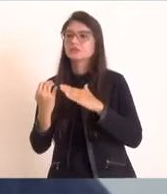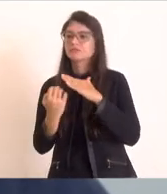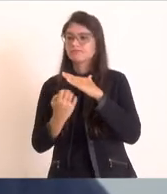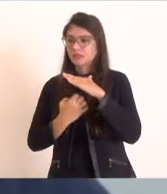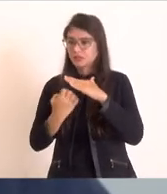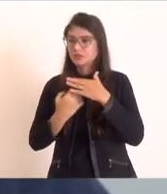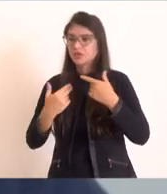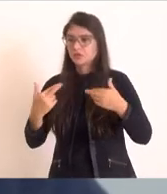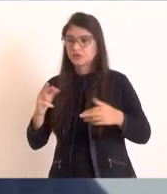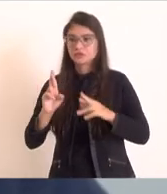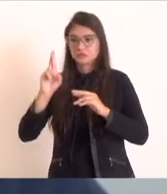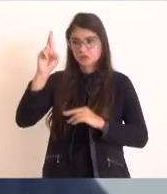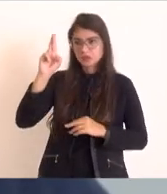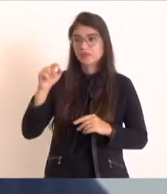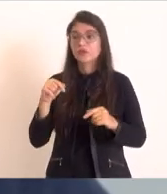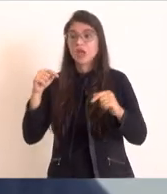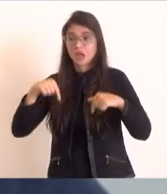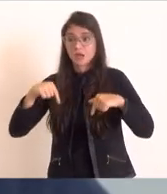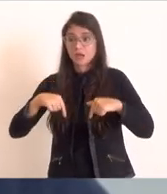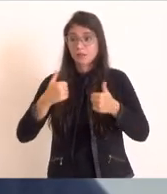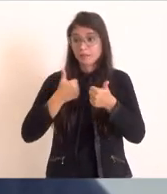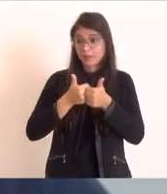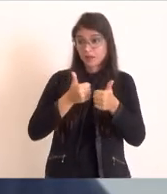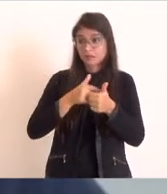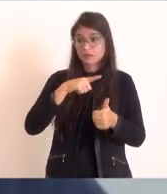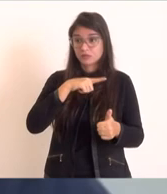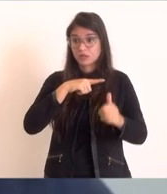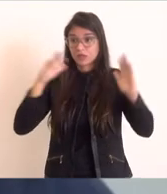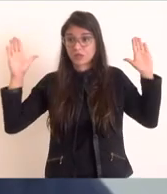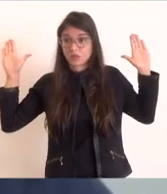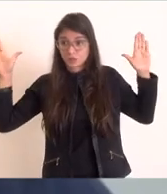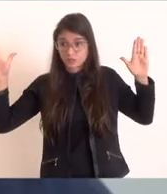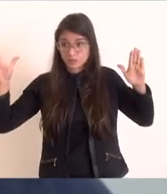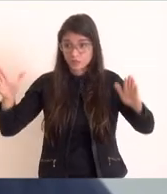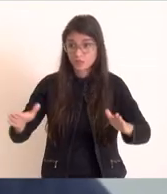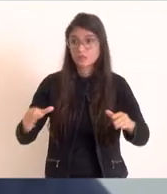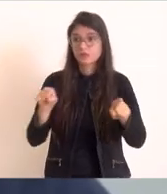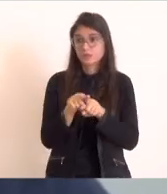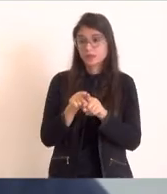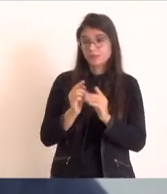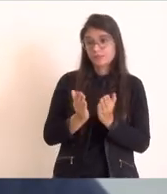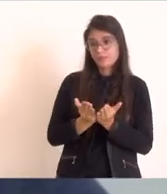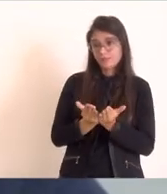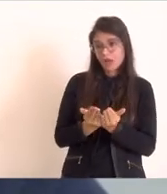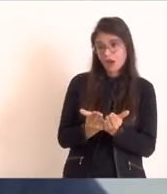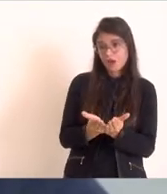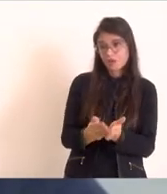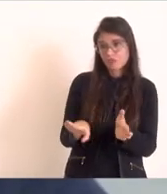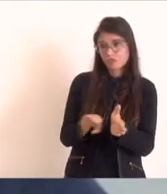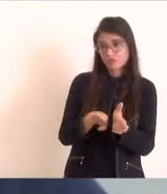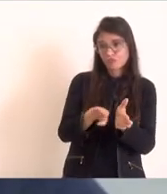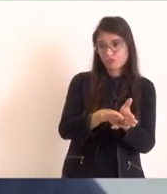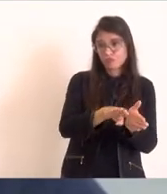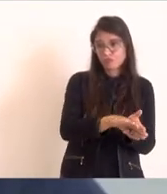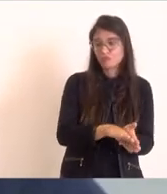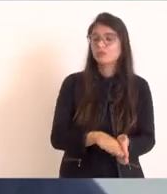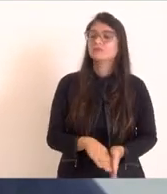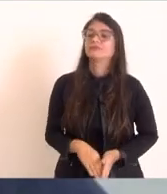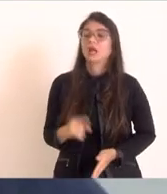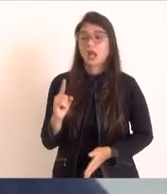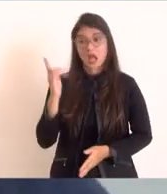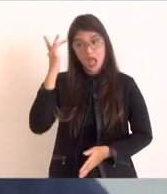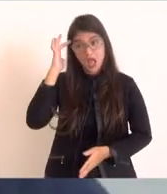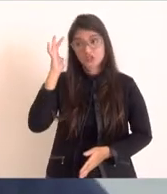um aeroporto aqui próximo, um porto, então eu acho que essa região tem tudo para poder decolar realmente de uma